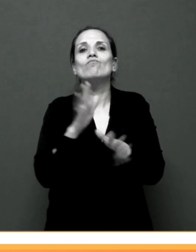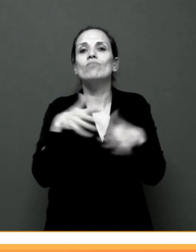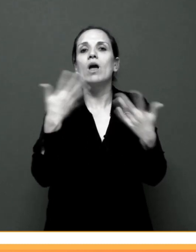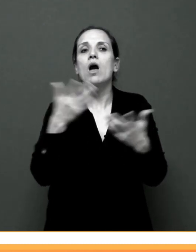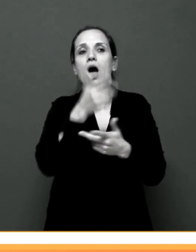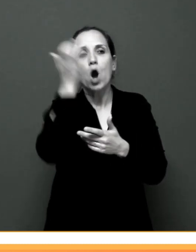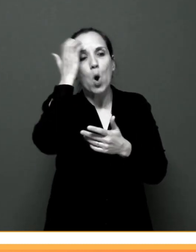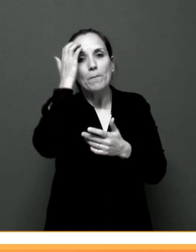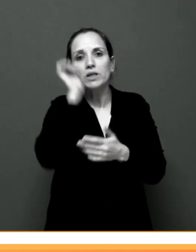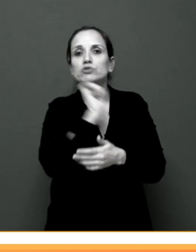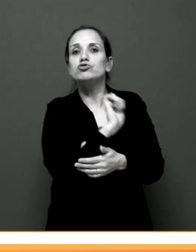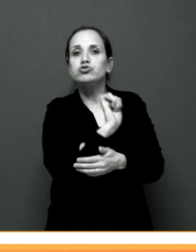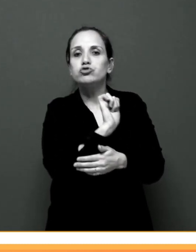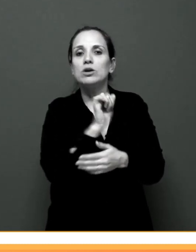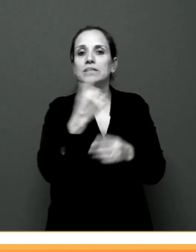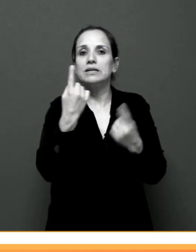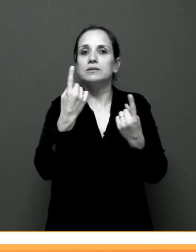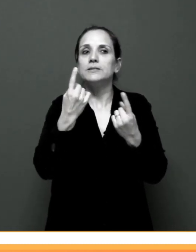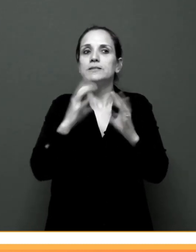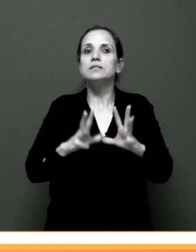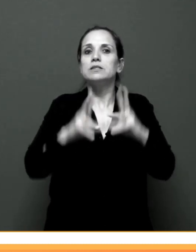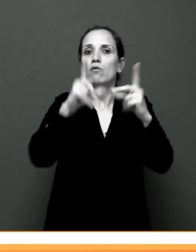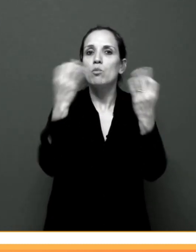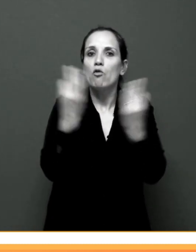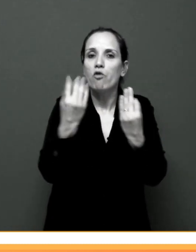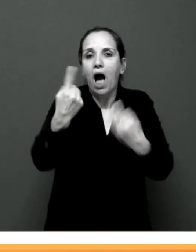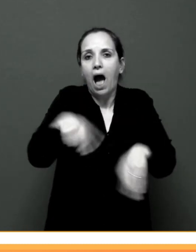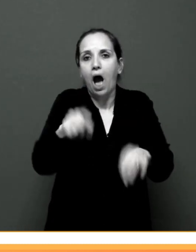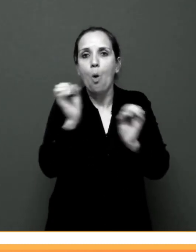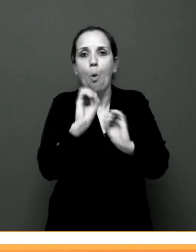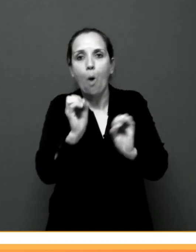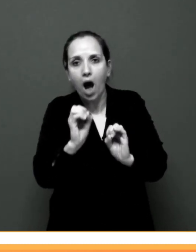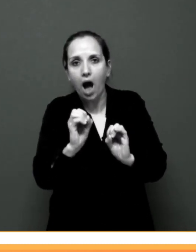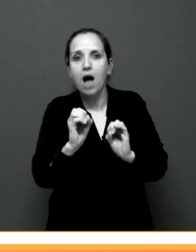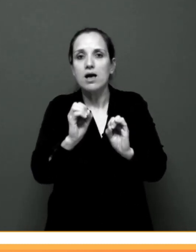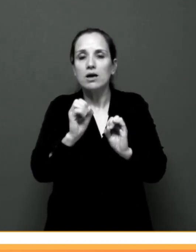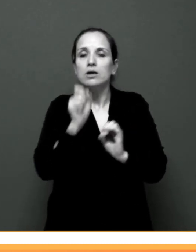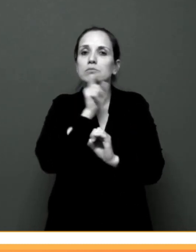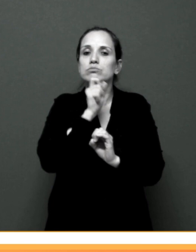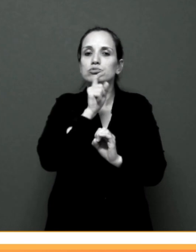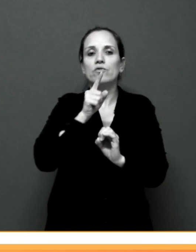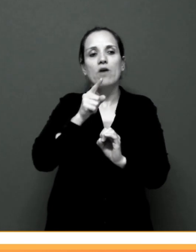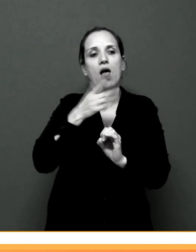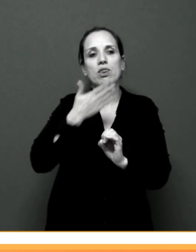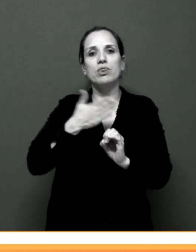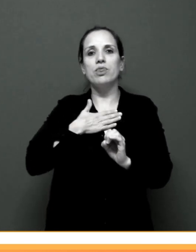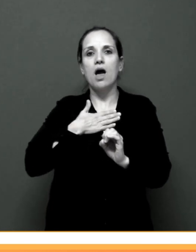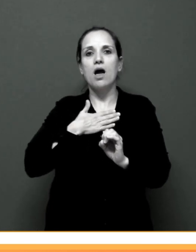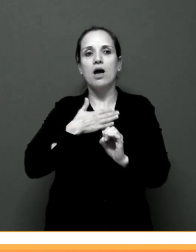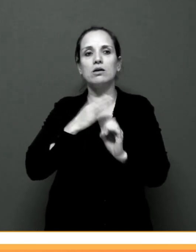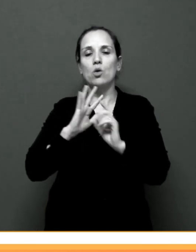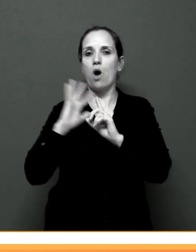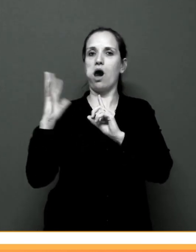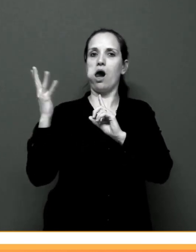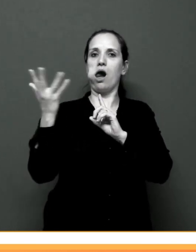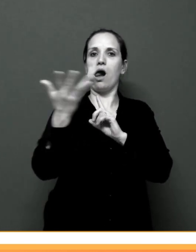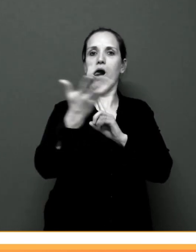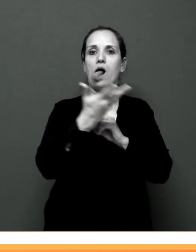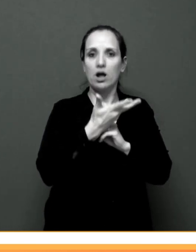competências digitais deles estão desenvolvidas para que possamos, de certa forma, abranger toda